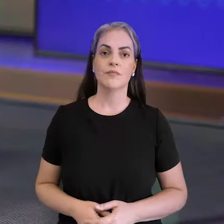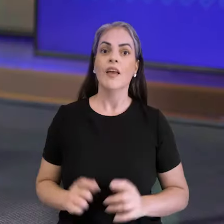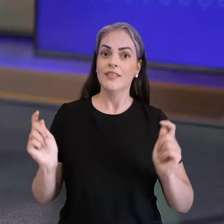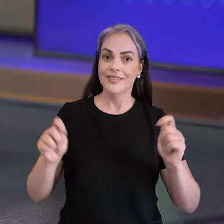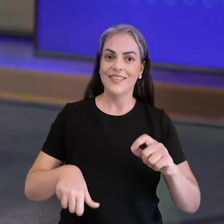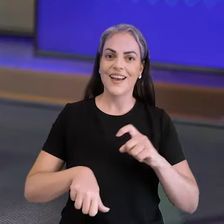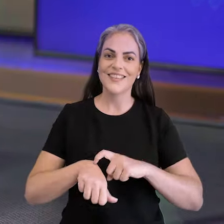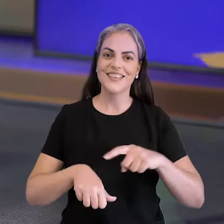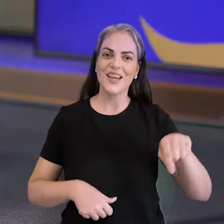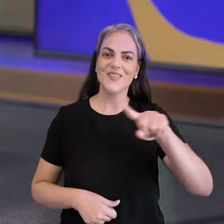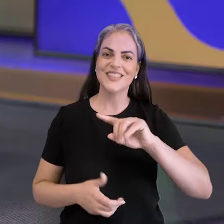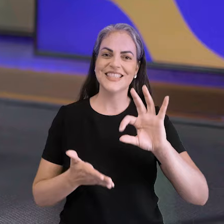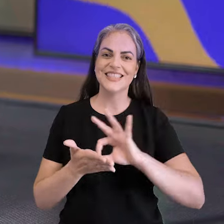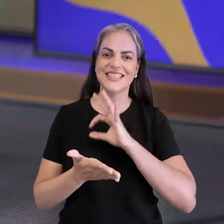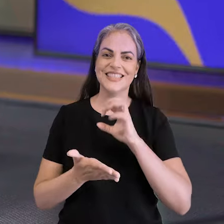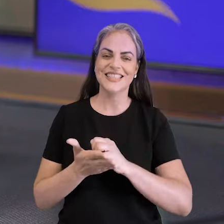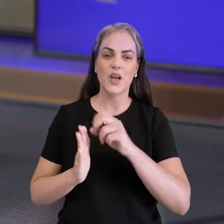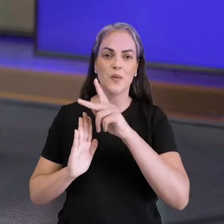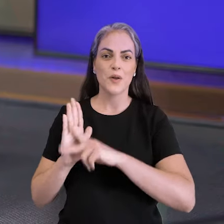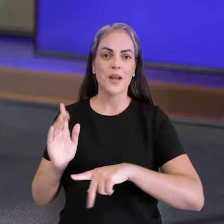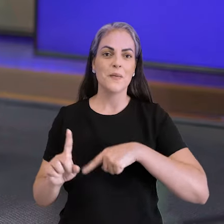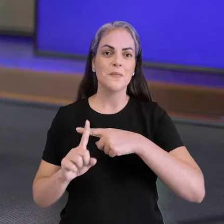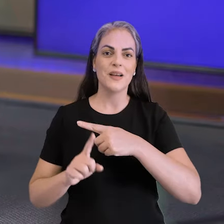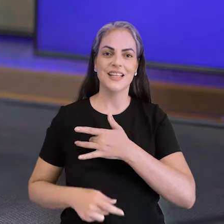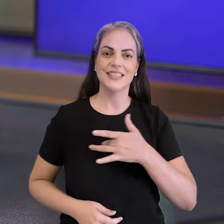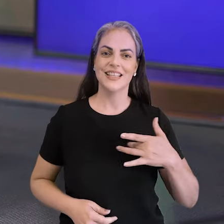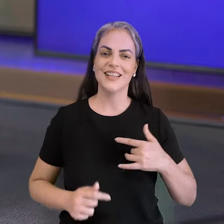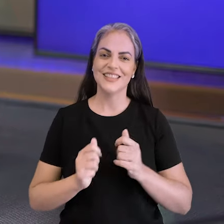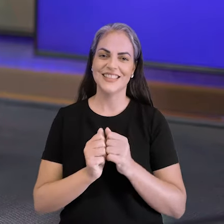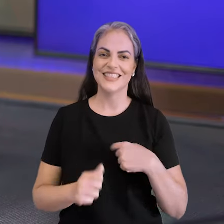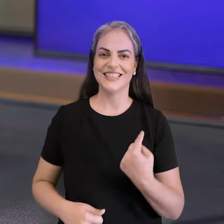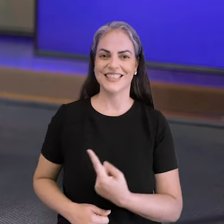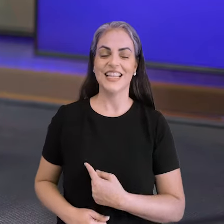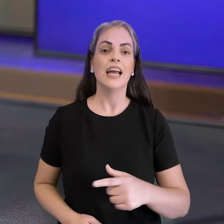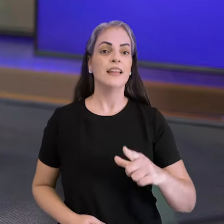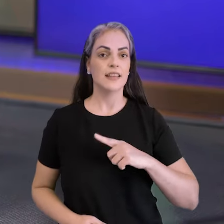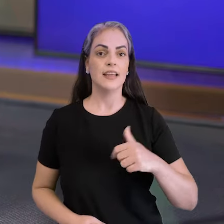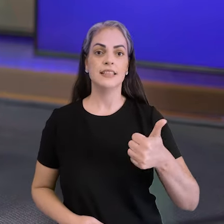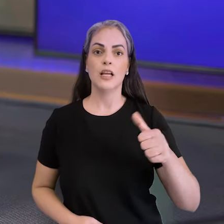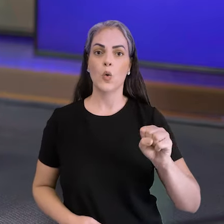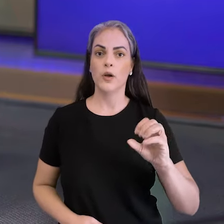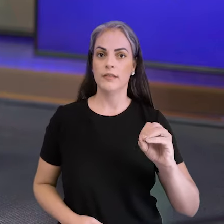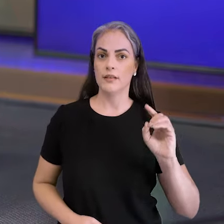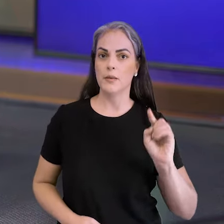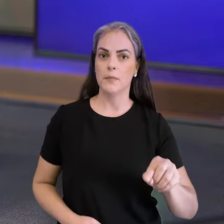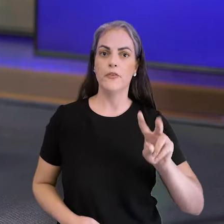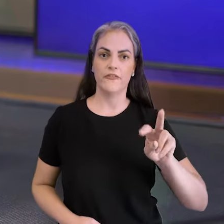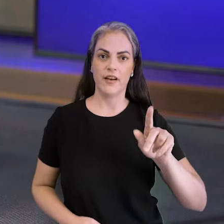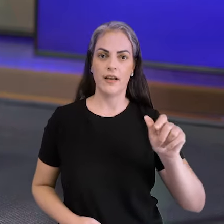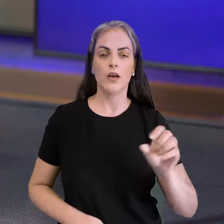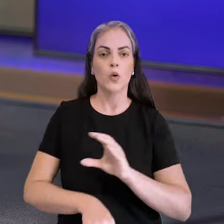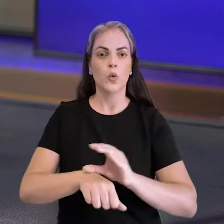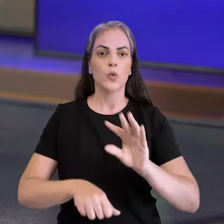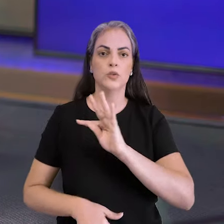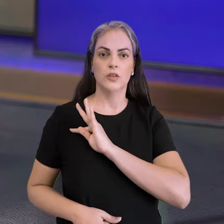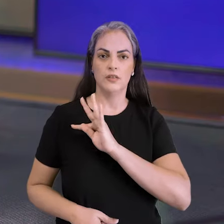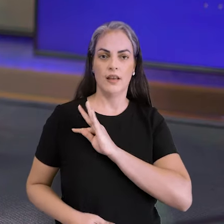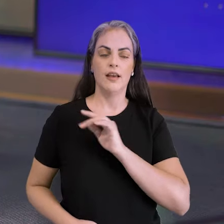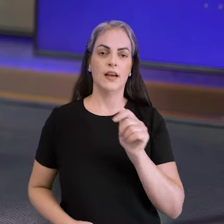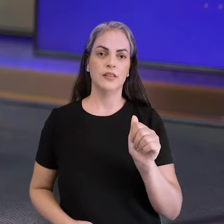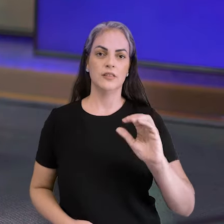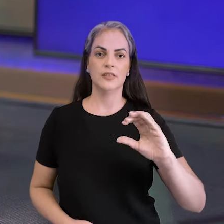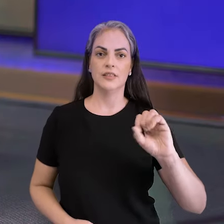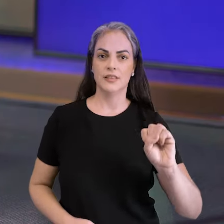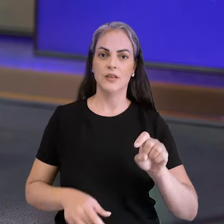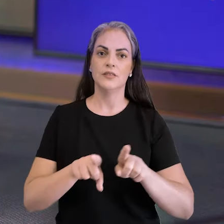E ainda dá tempo de fazer sua inscrição no programa Mais Saúde com a Gente. São 180 mil vagas para os cursos técnicos em